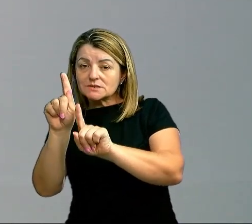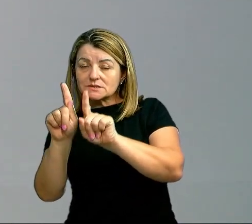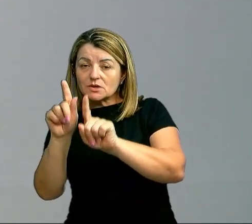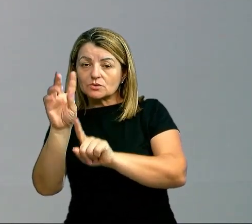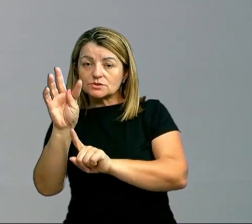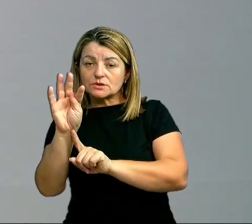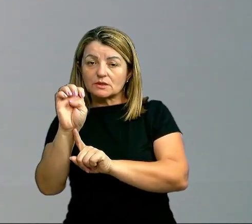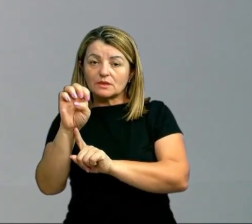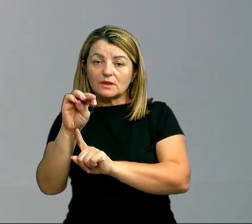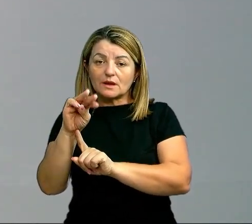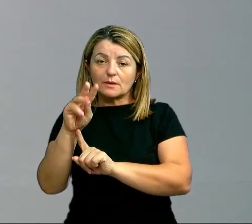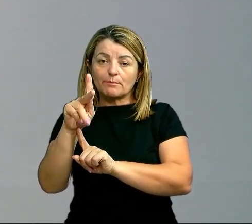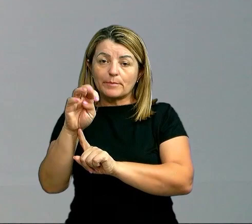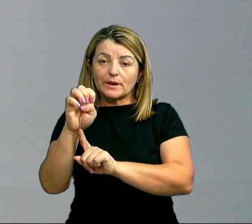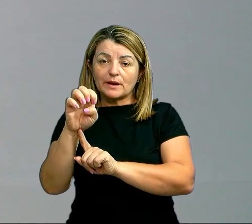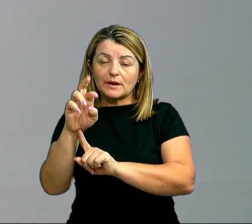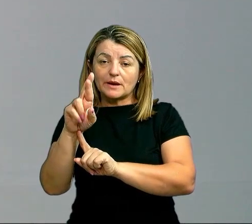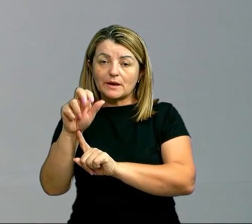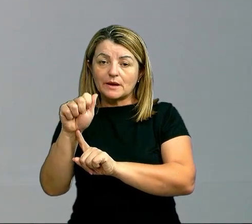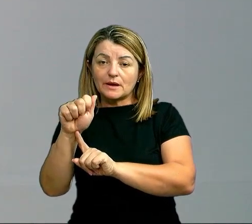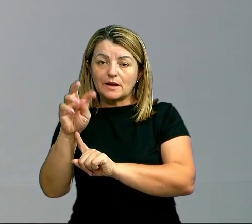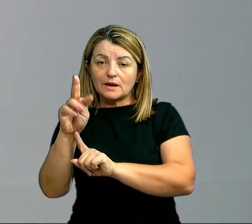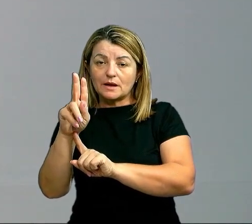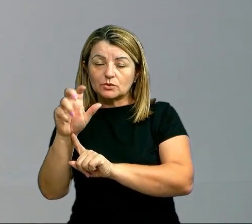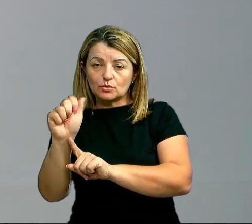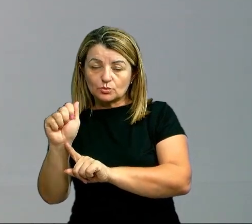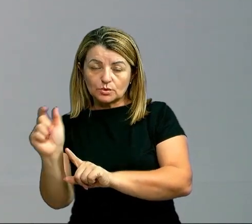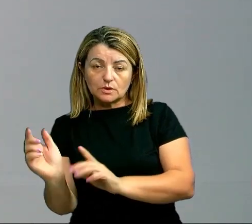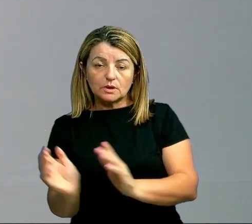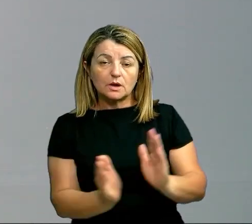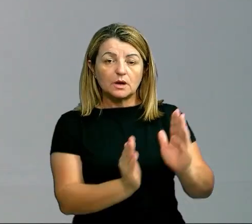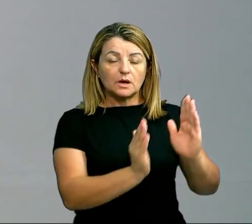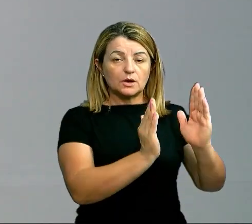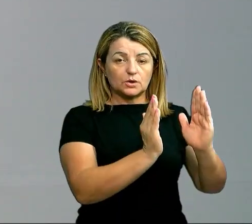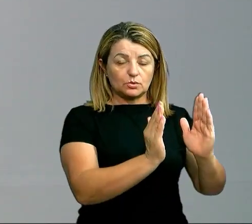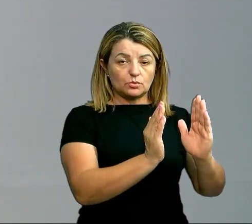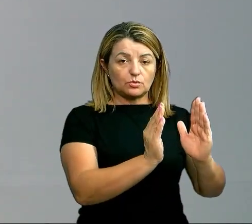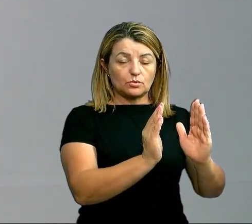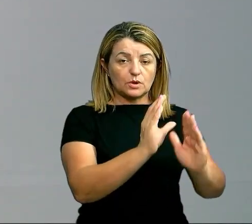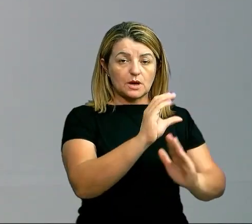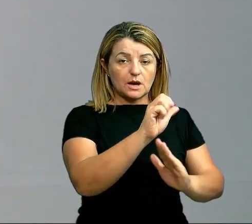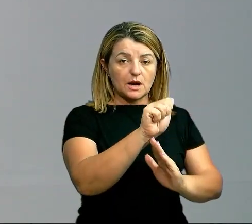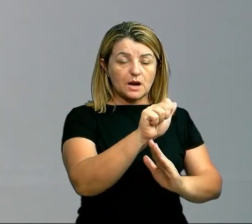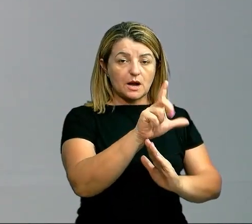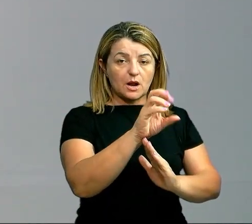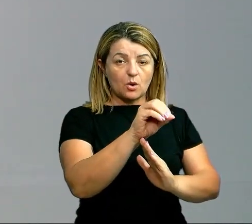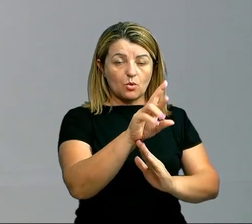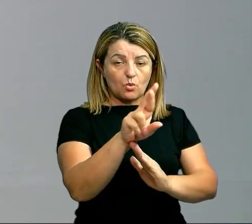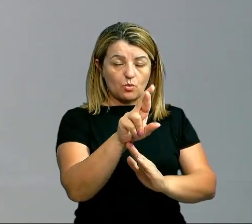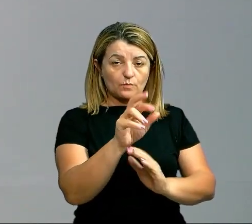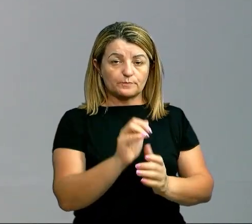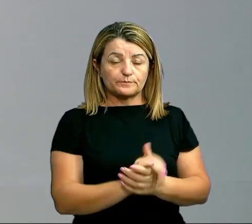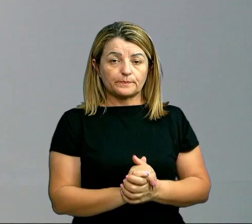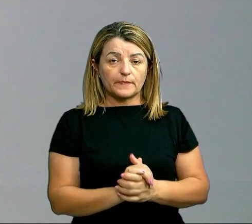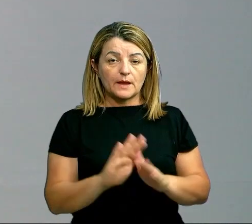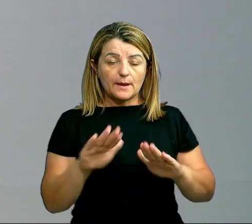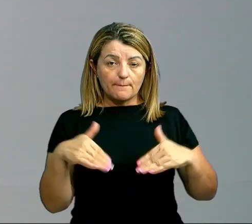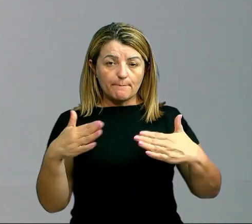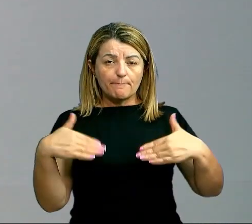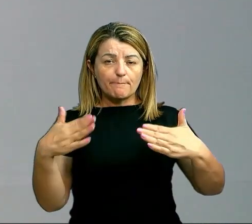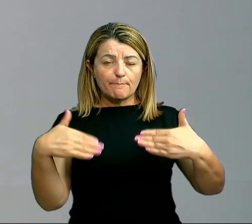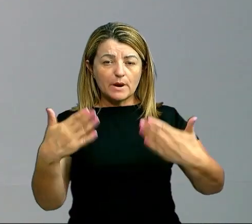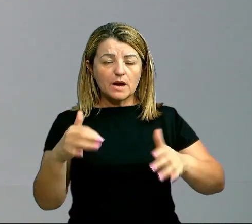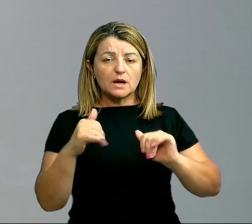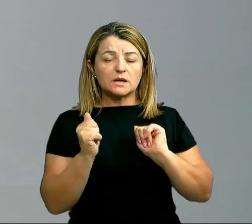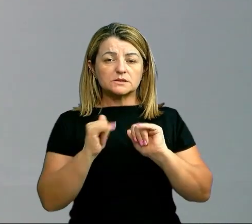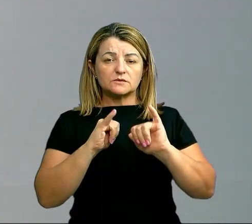nosso que mole que seria o nosso calor latente associado a mudança de estado físico para mais informações para mais detalhes e